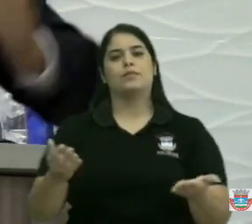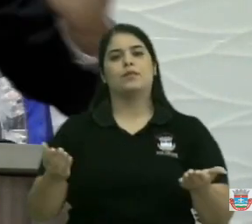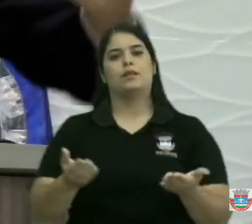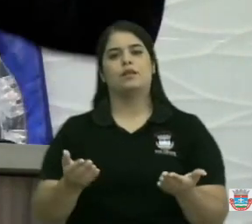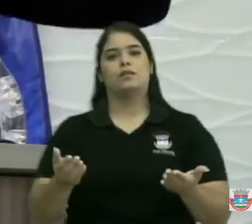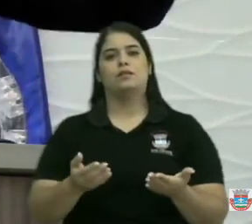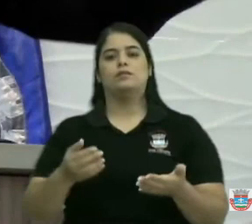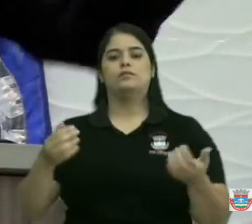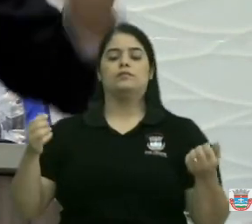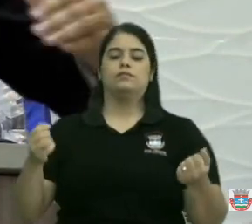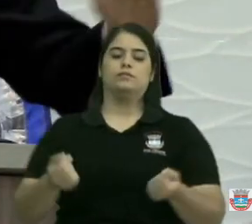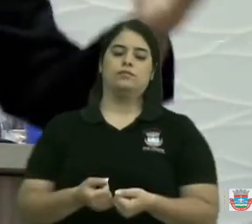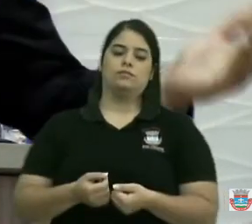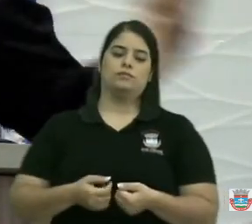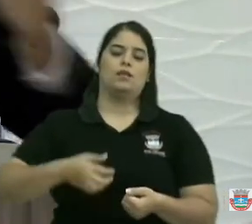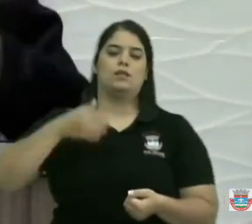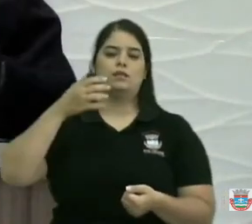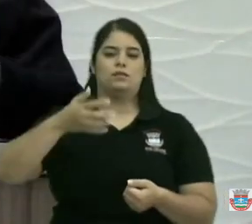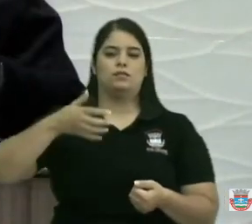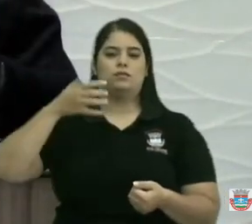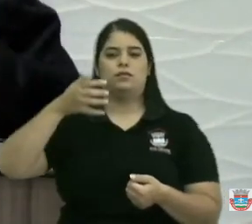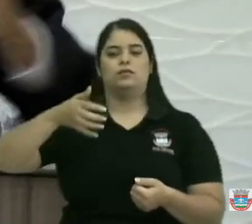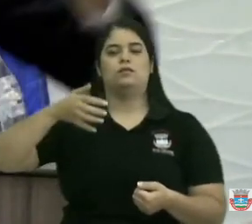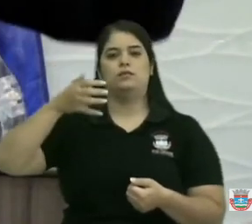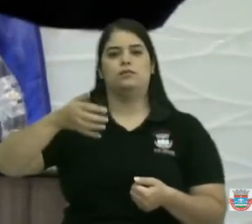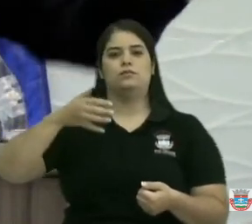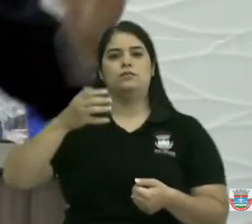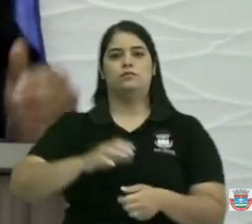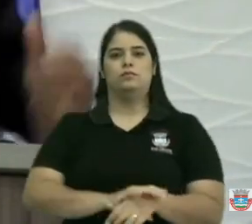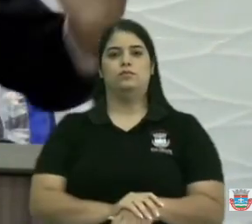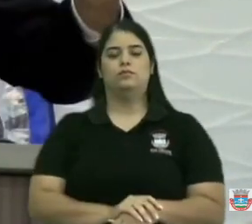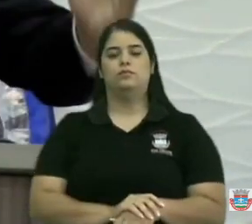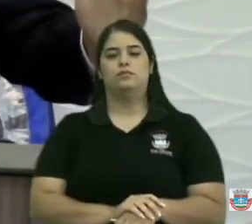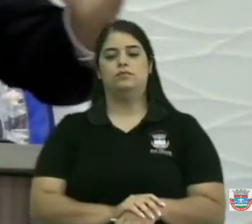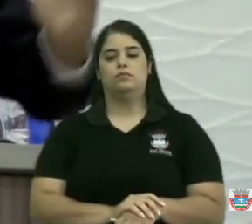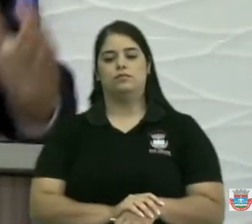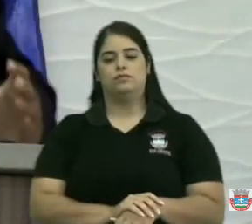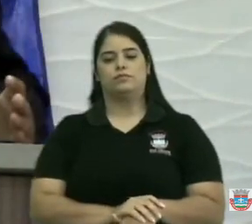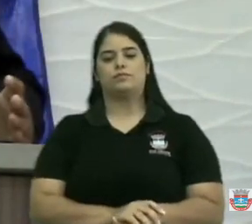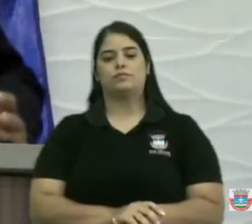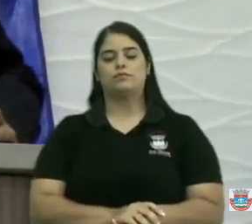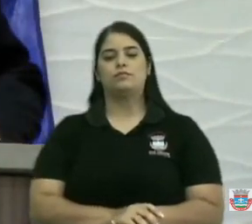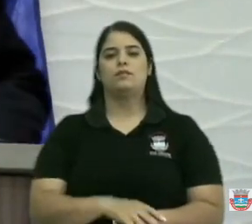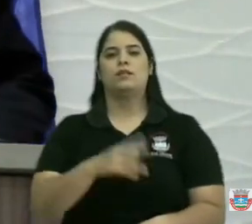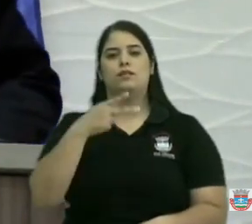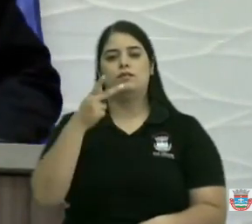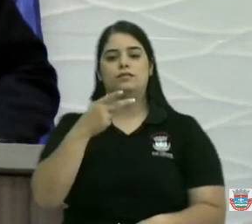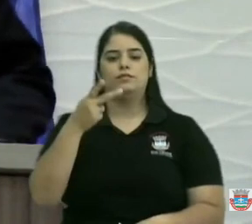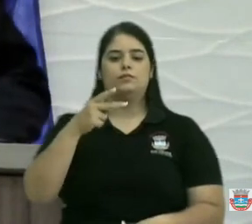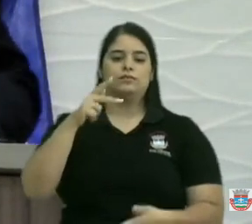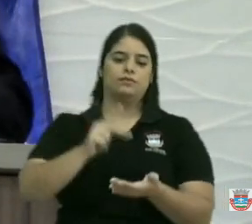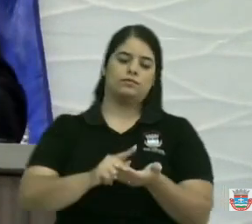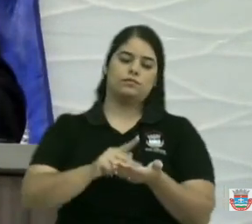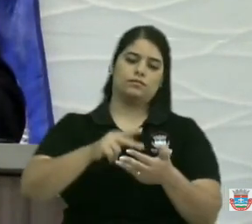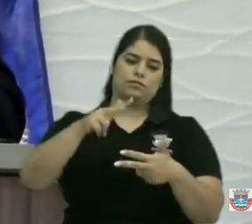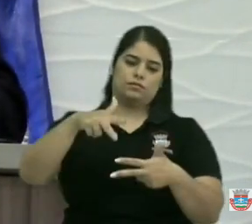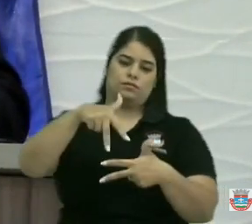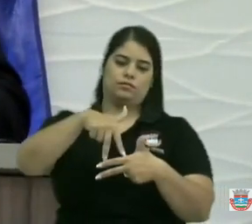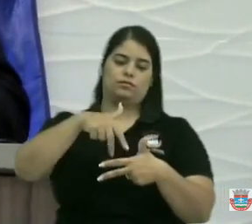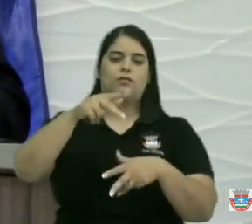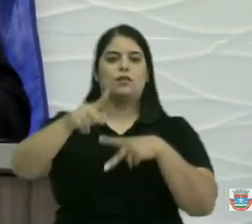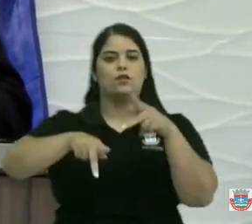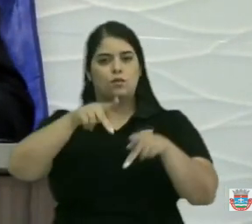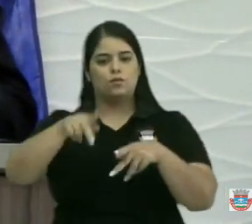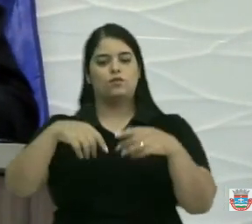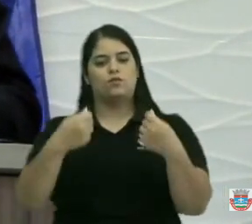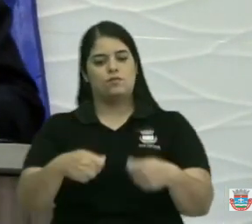agora, começar com discurso, depois que falei aqui, falar a verdade nessa tribuna aqui, que o povo tem que escutar a